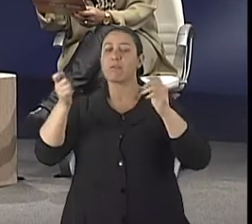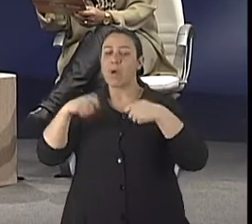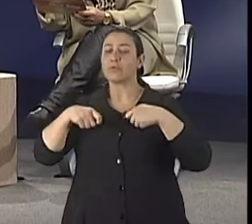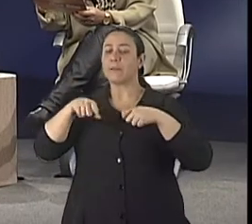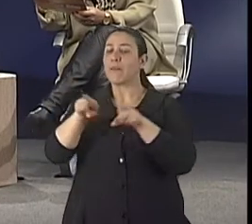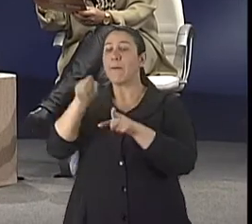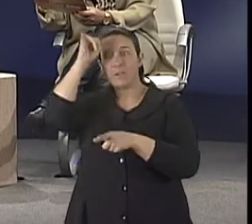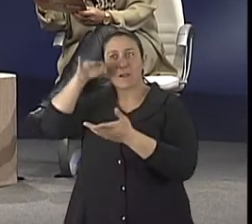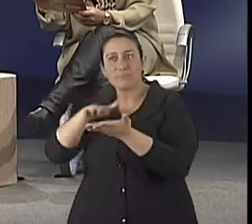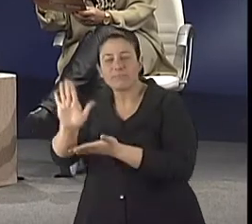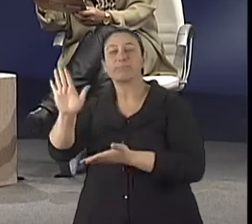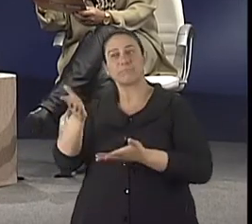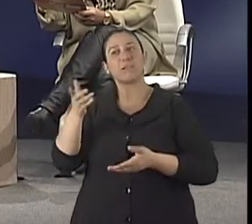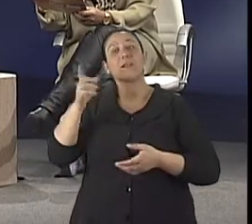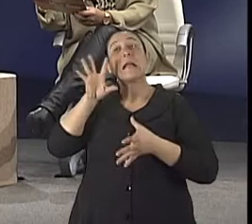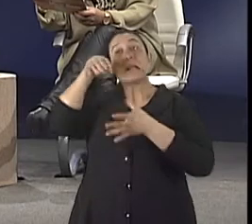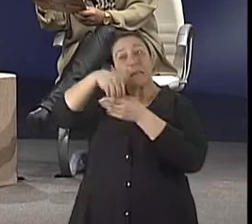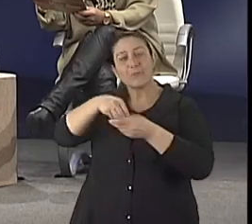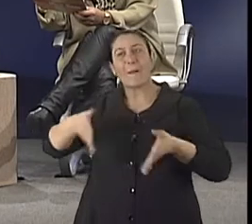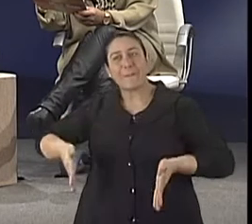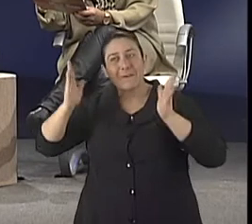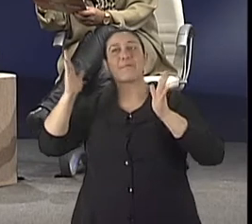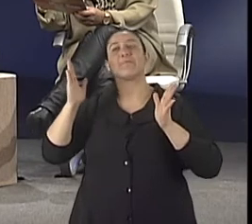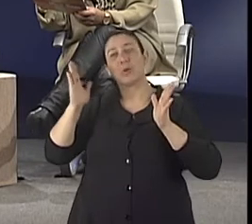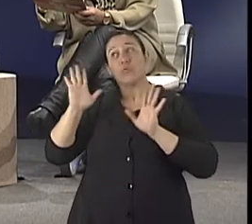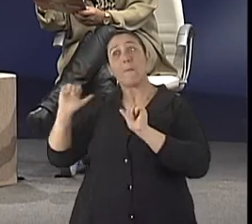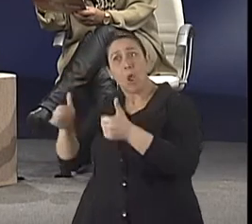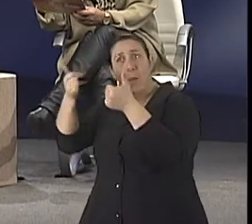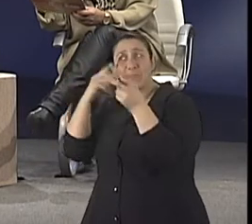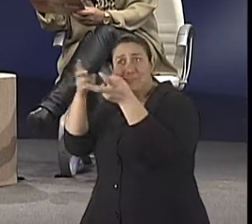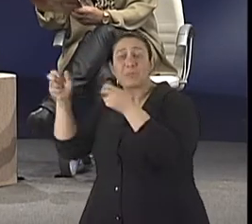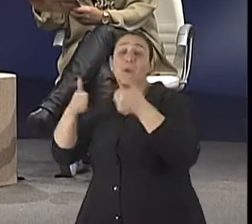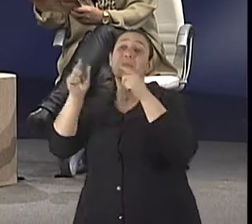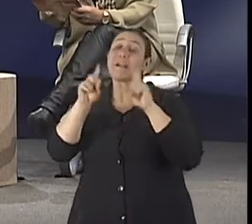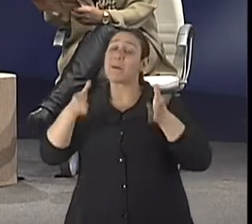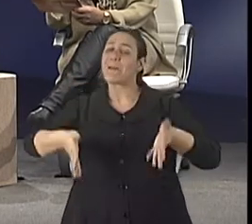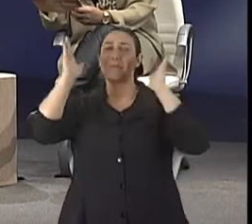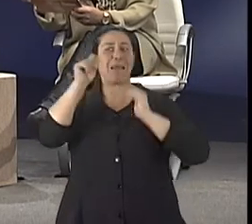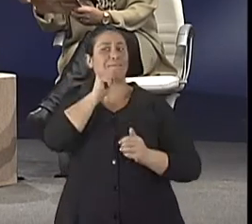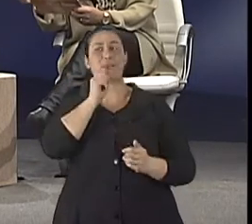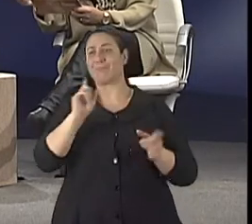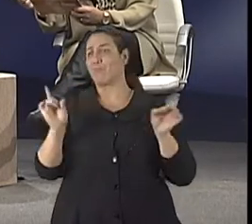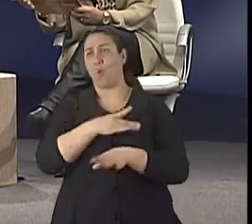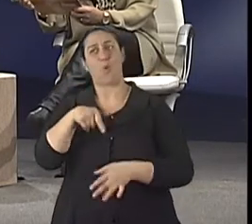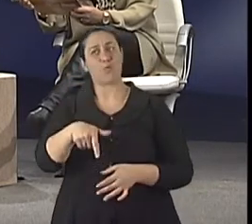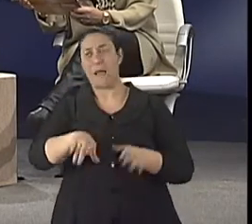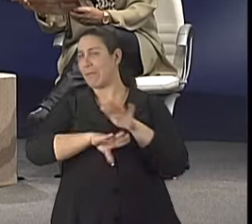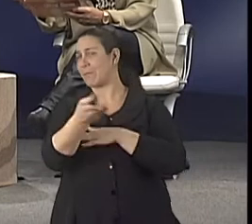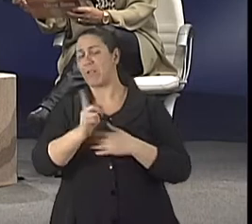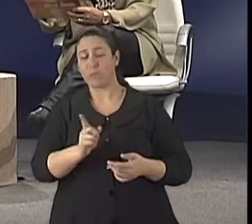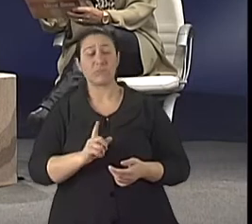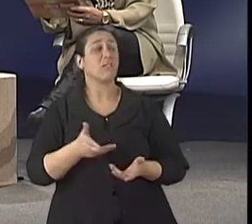já melhorou. Mas o interior do apartamento ainda não está apropriado para esse tipo de situação. E que a gente nota de melhora muitas